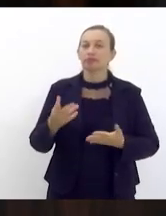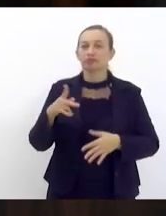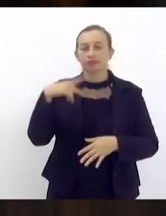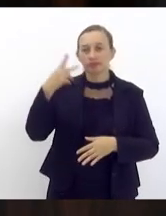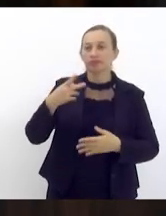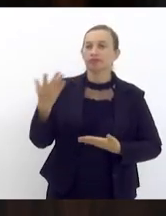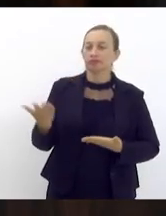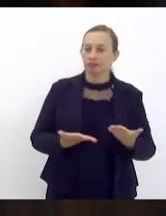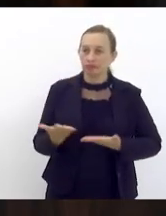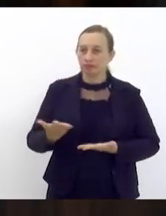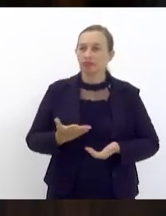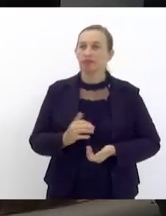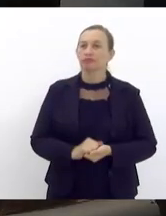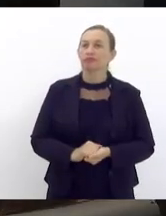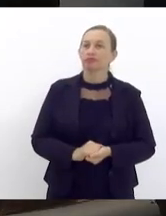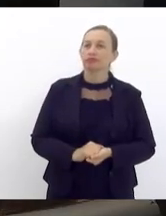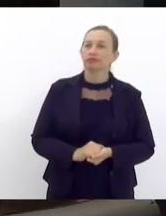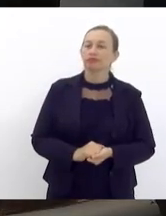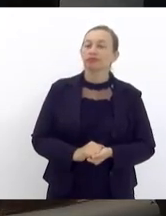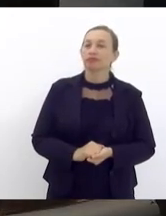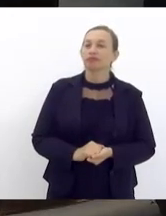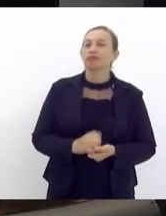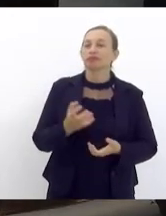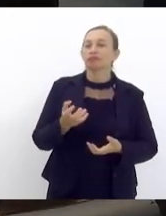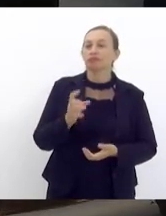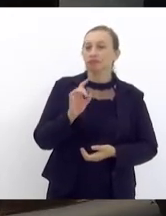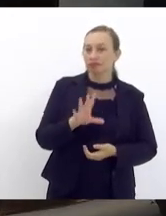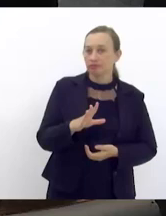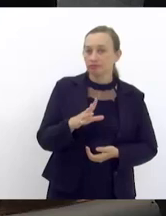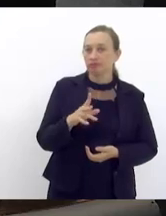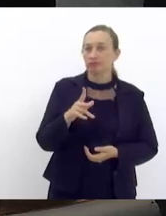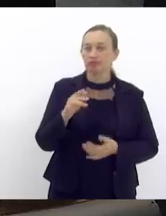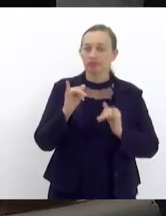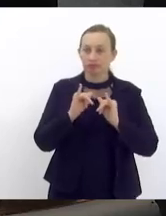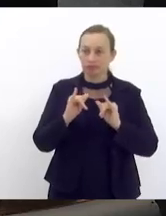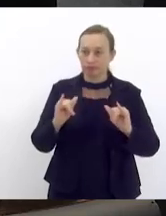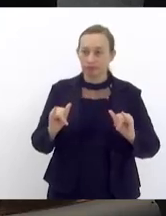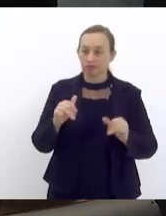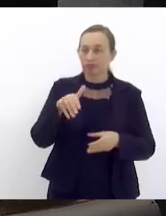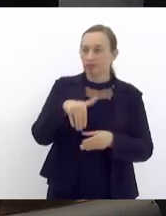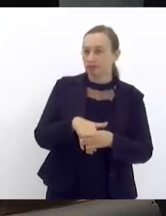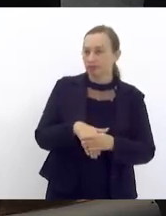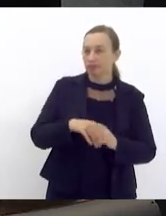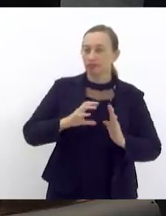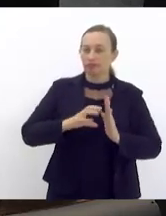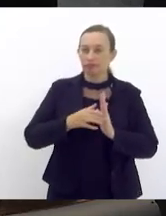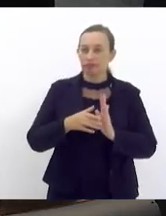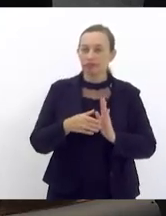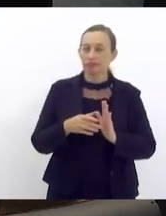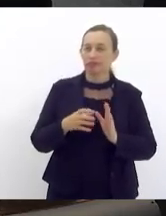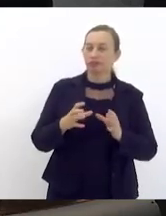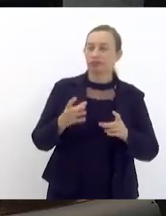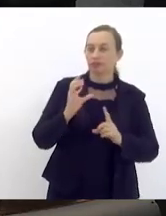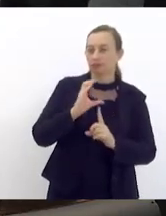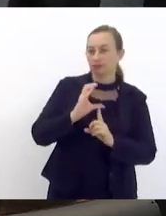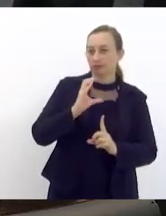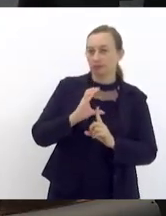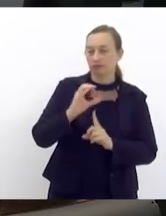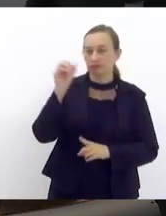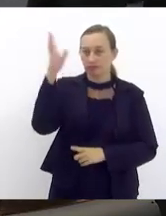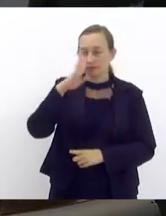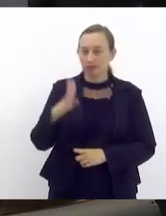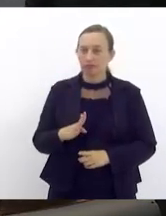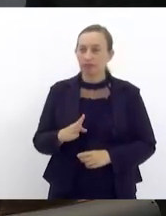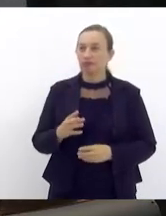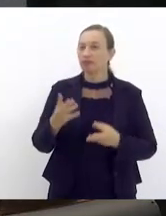servir queria só declarar o voto da bancada do Partido Comunista do Brasil a